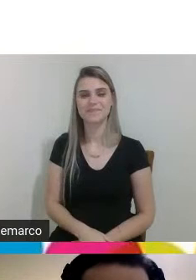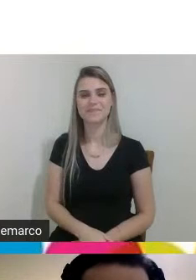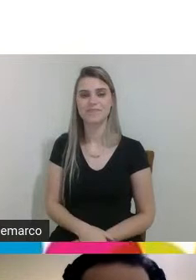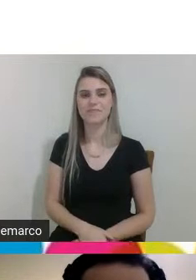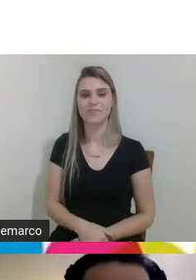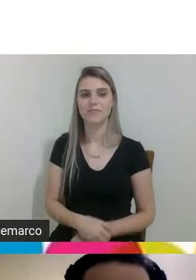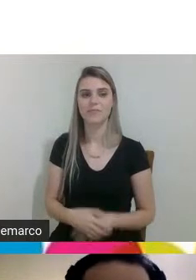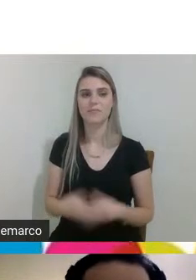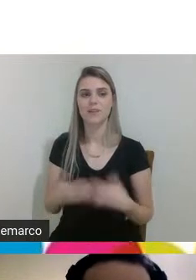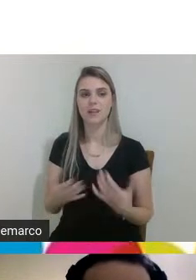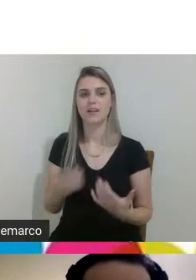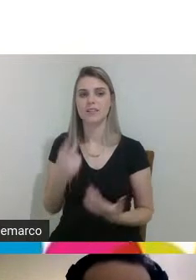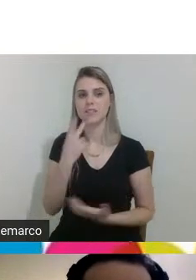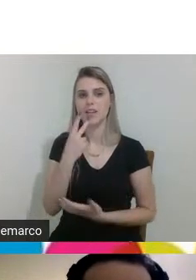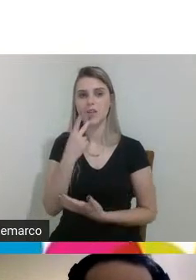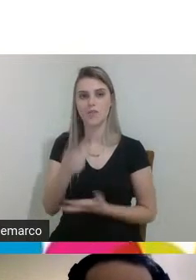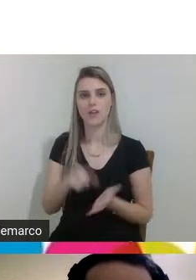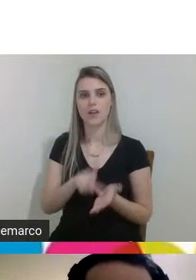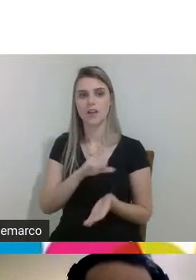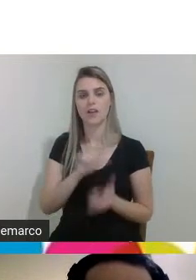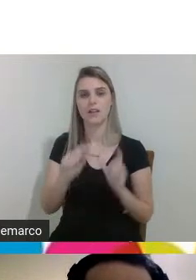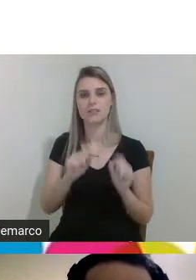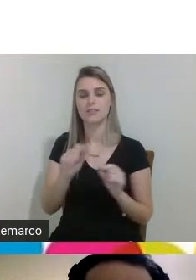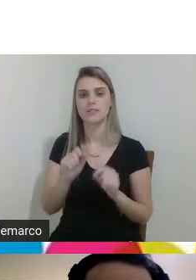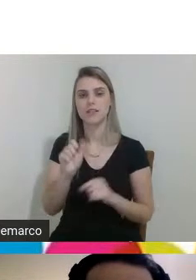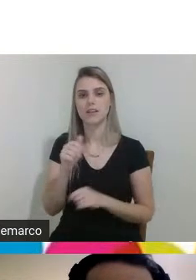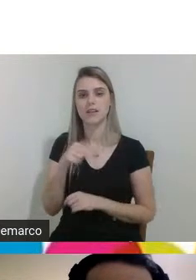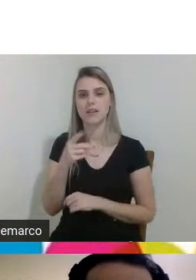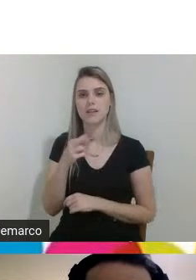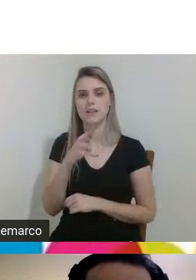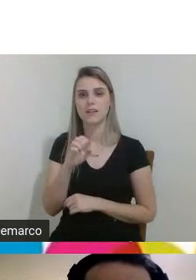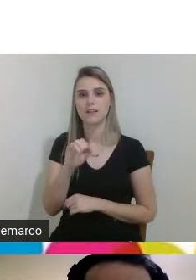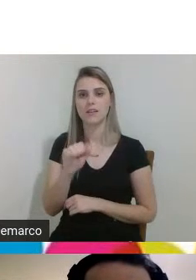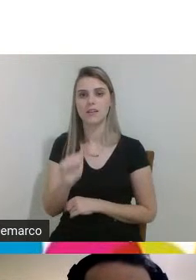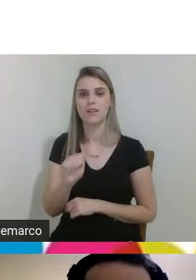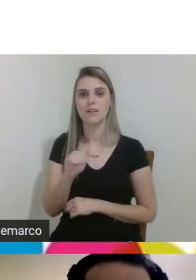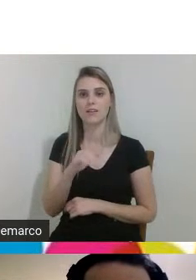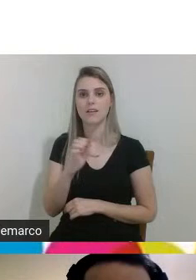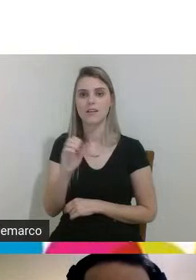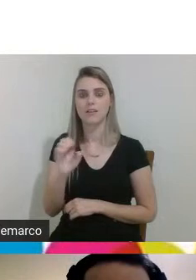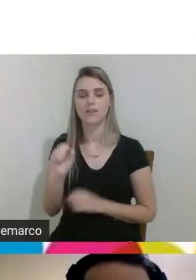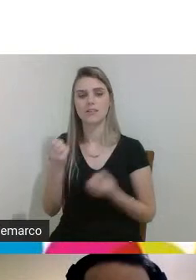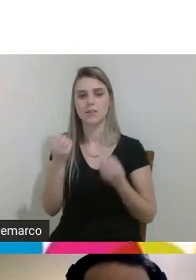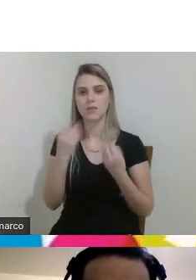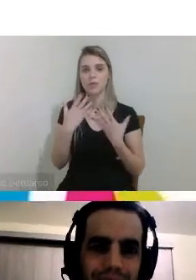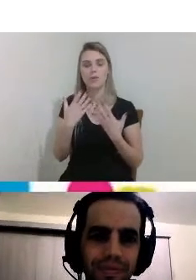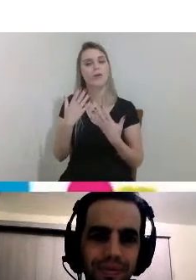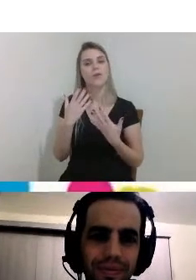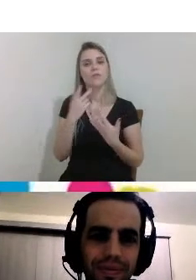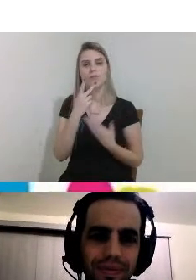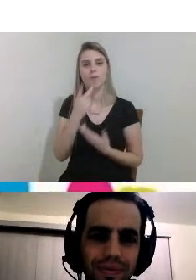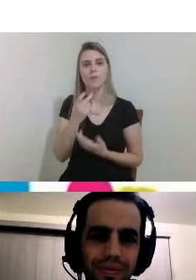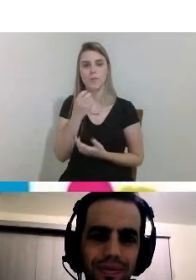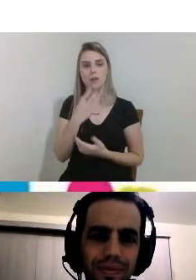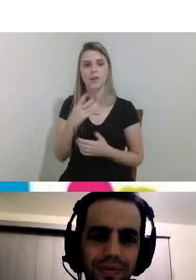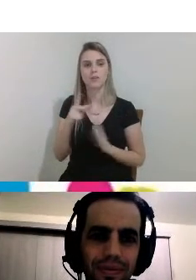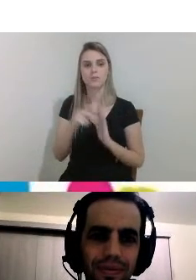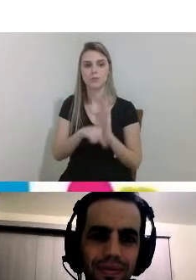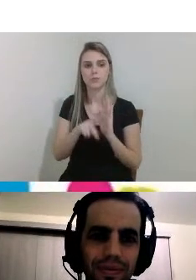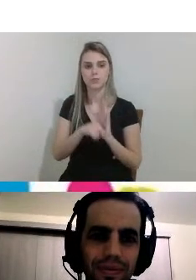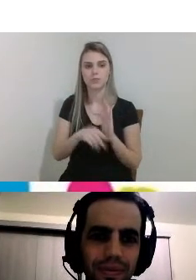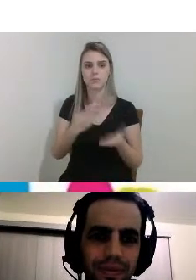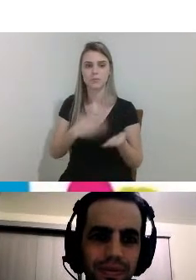dito anteriormente né que Andréia Góes acabou de elogiar nossos projetos também muito obrigada Andréia pela participação